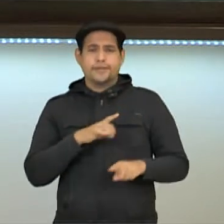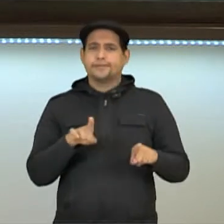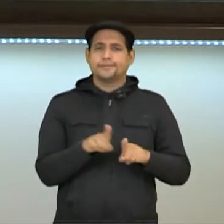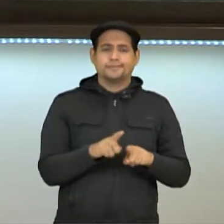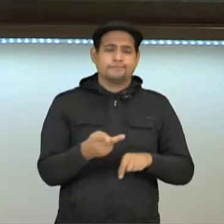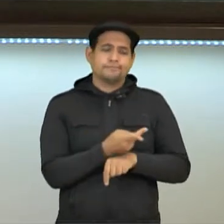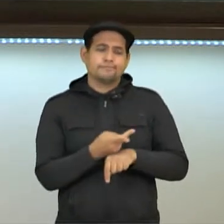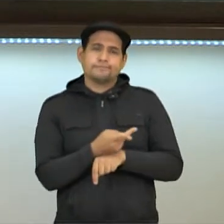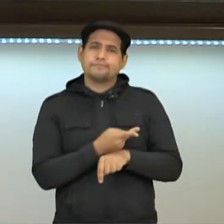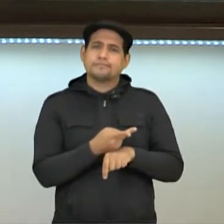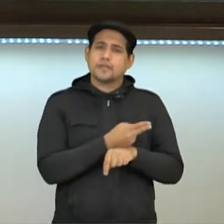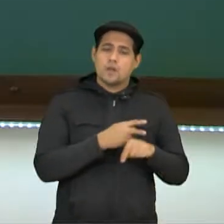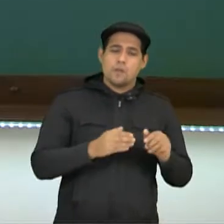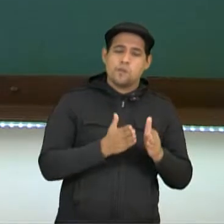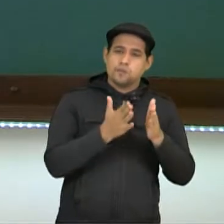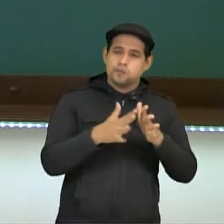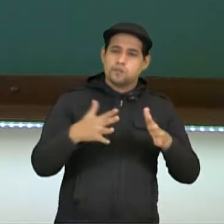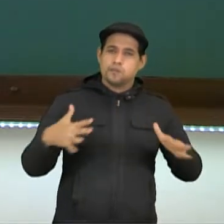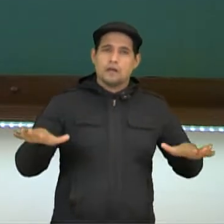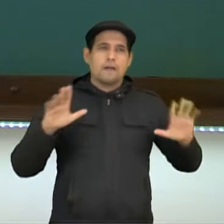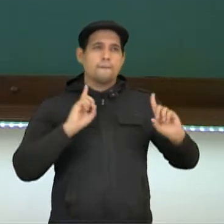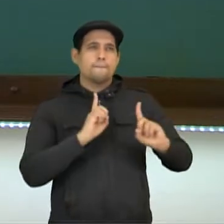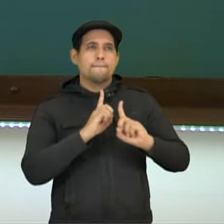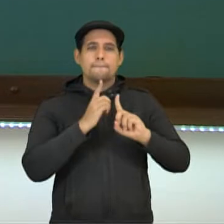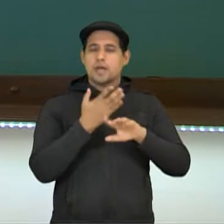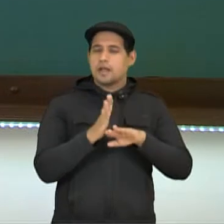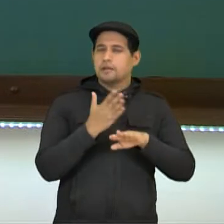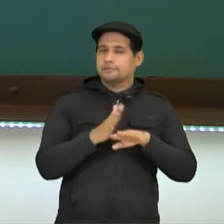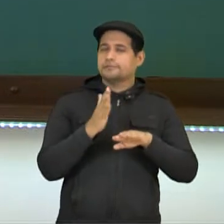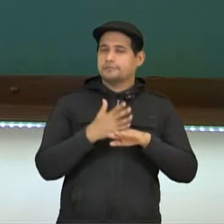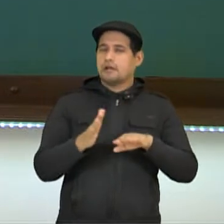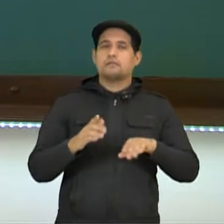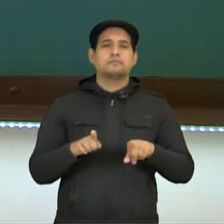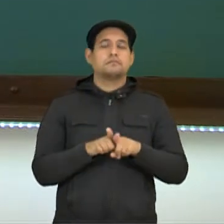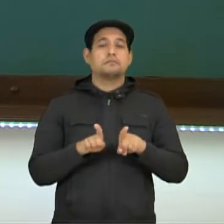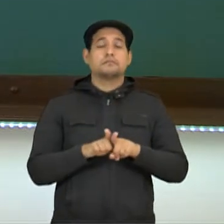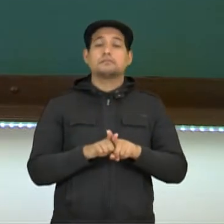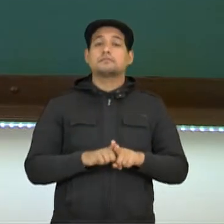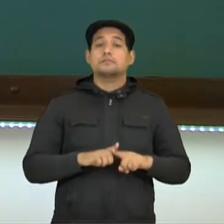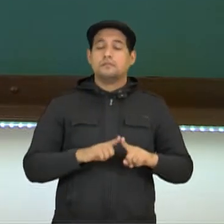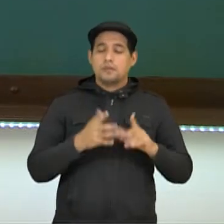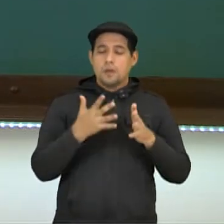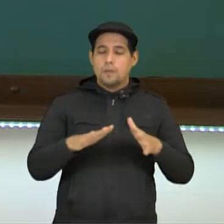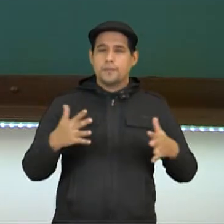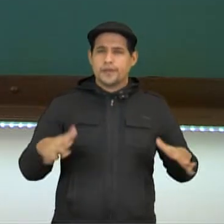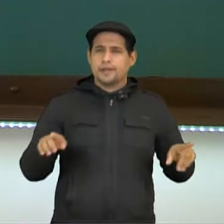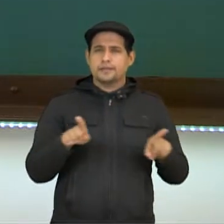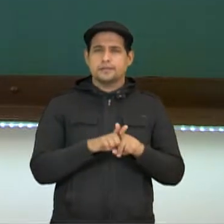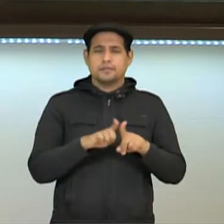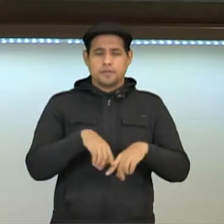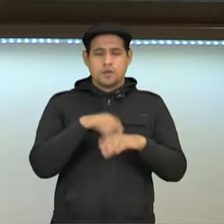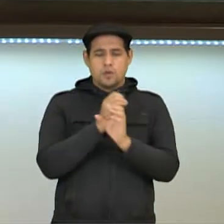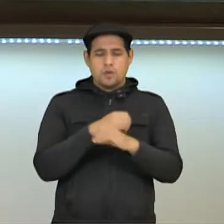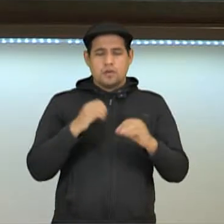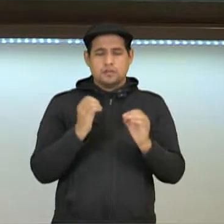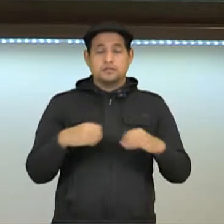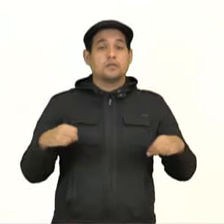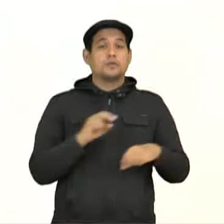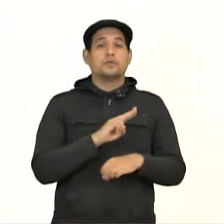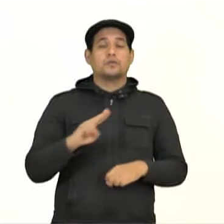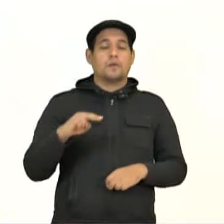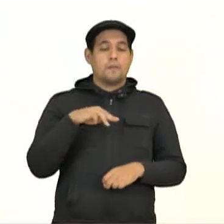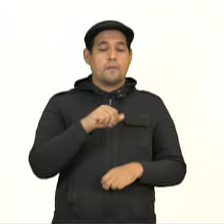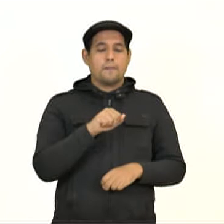buscar o mar aberto para praticar as grandes navegações. mar aberto, o mar Oceano Atlântico era conhecido como mar